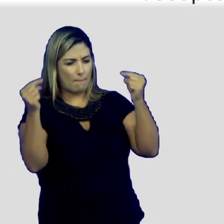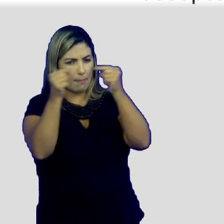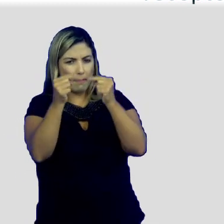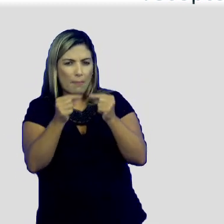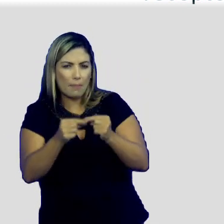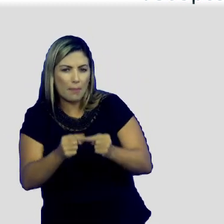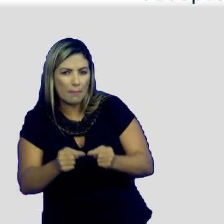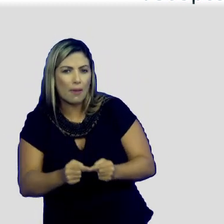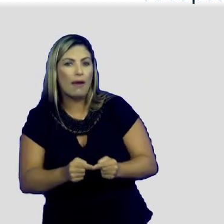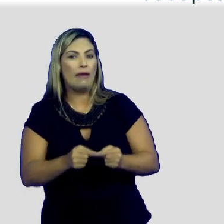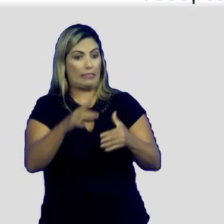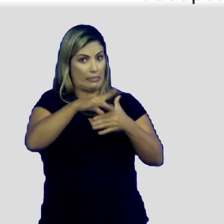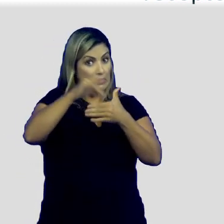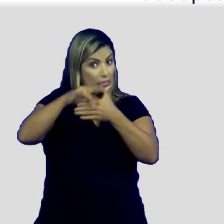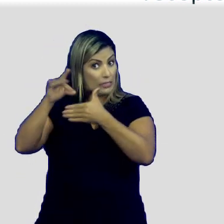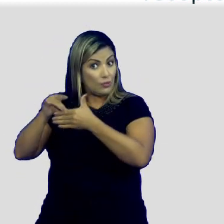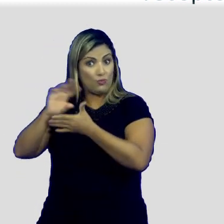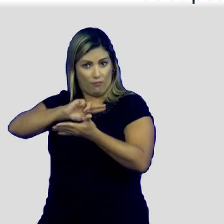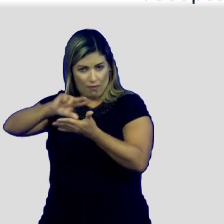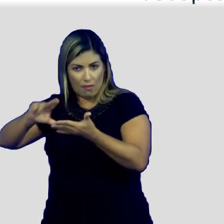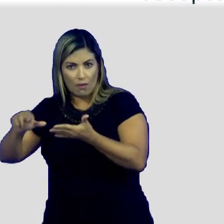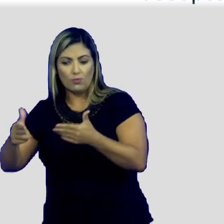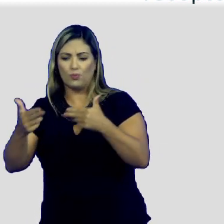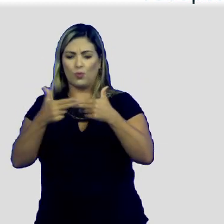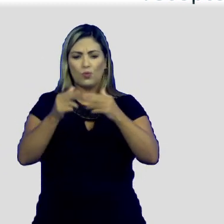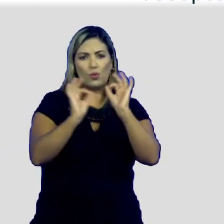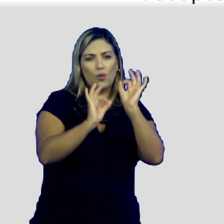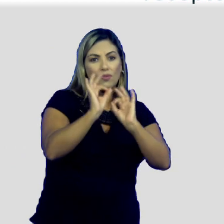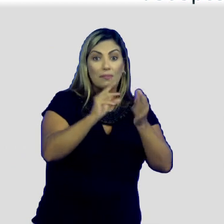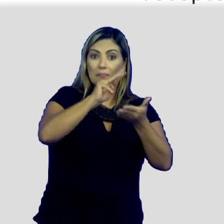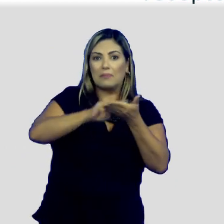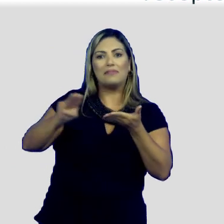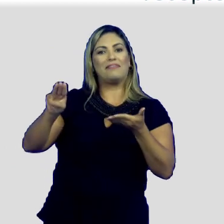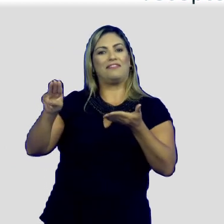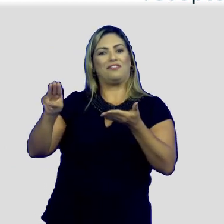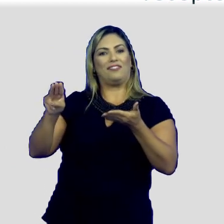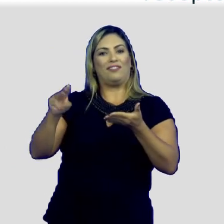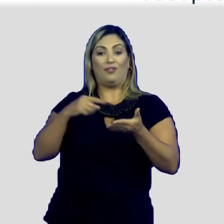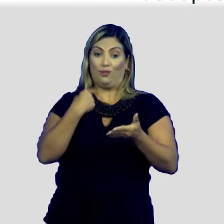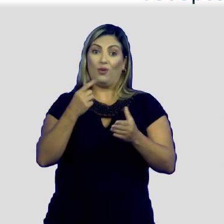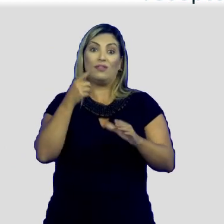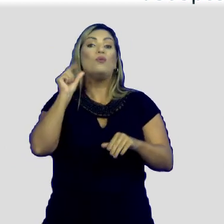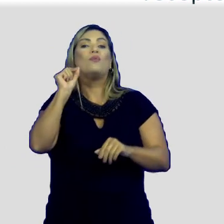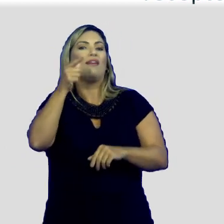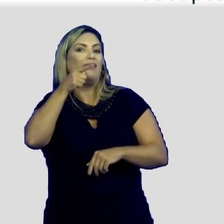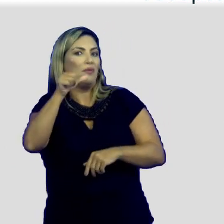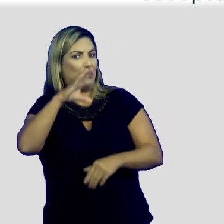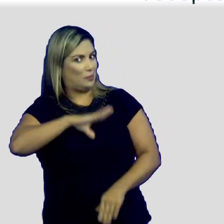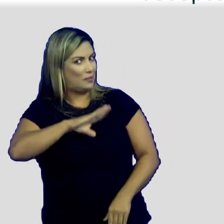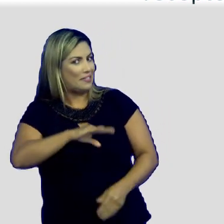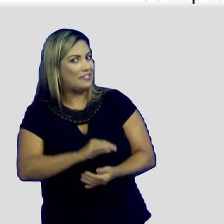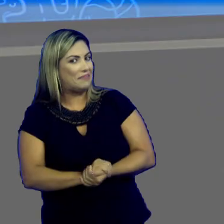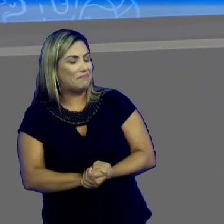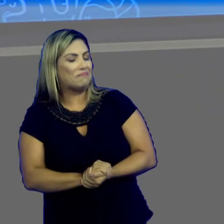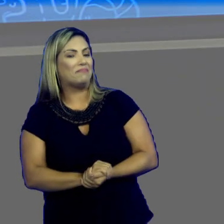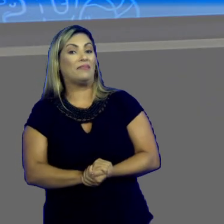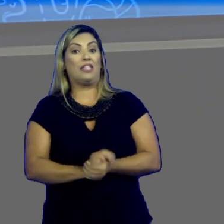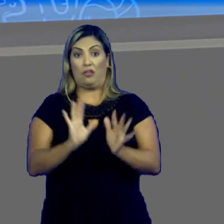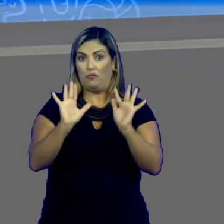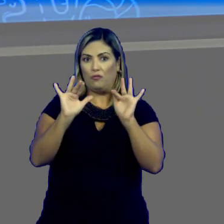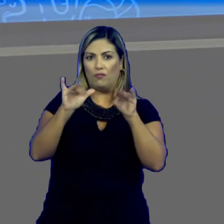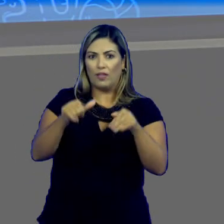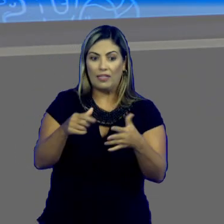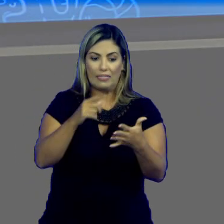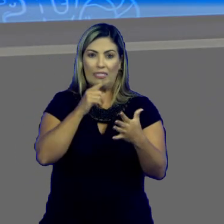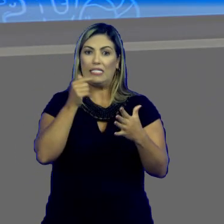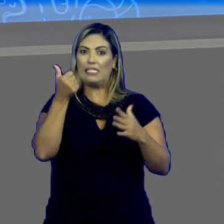de combinações desses signos, utilizados para elaborar mensagem. No nosso caso, é a língua portuguesa. E por